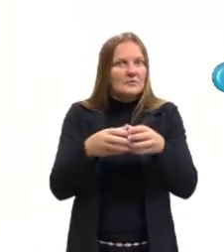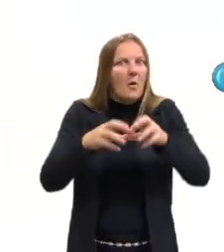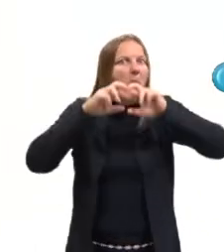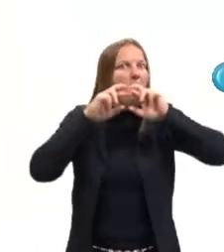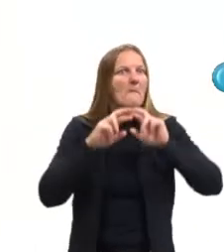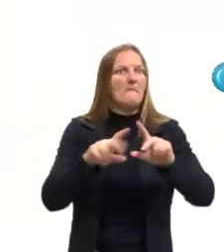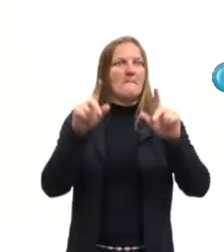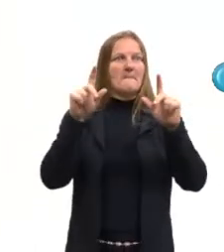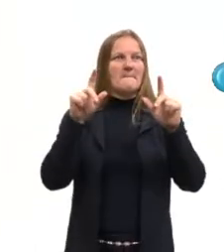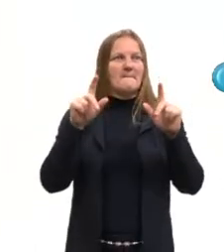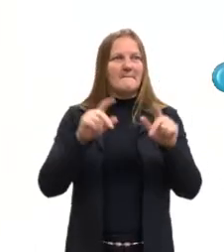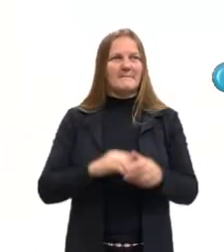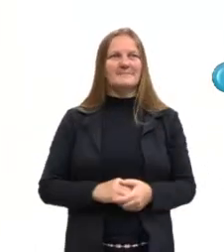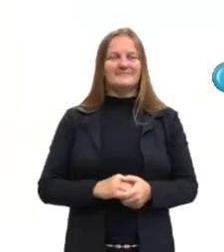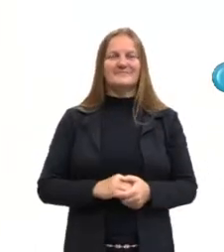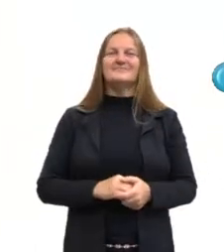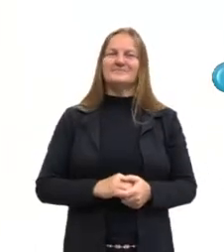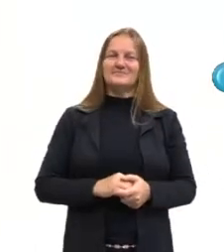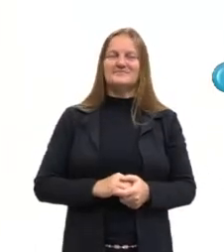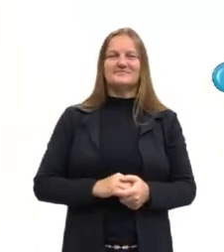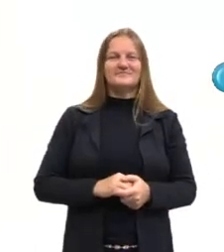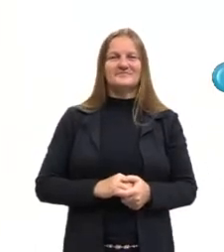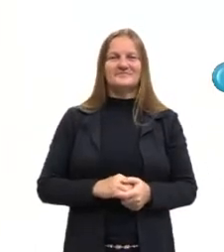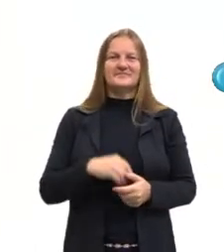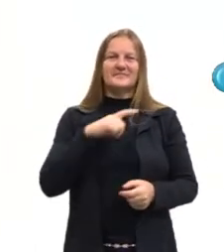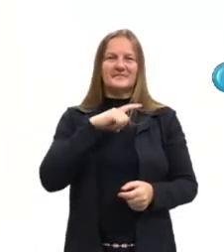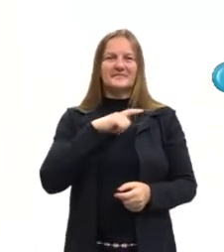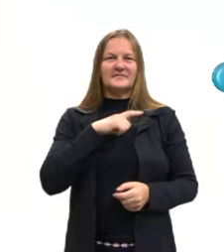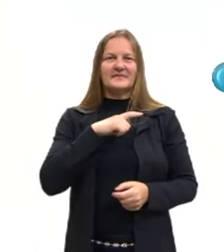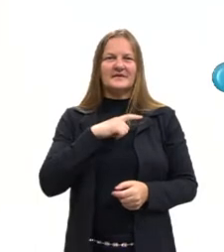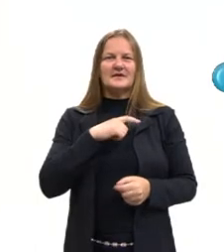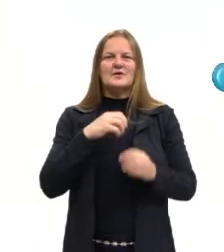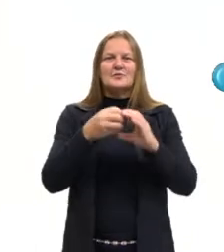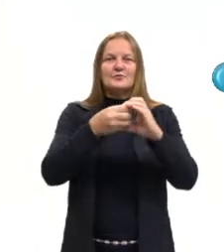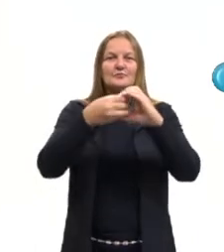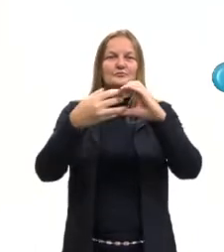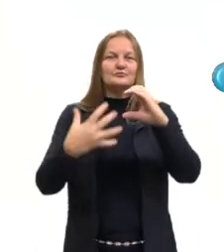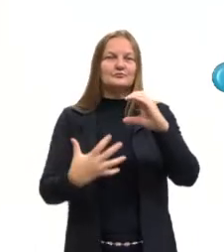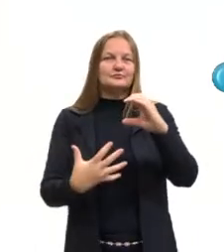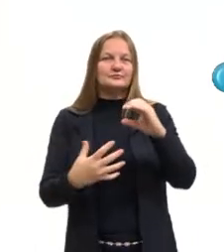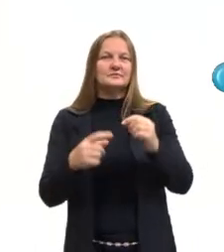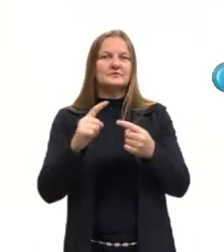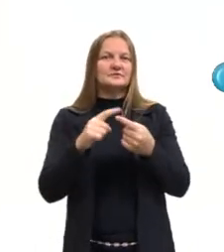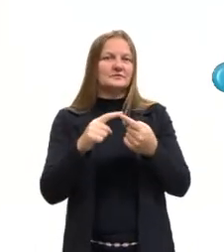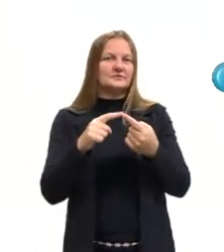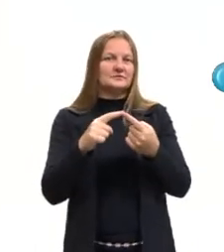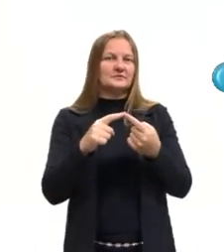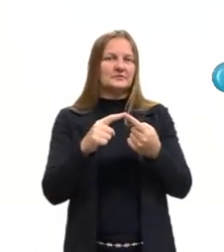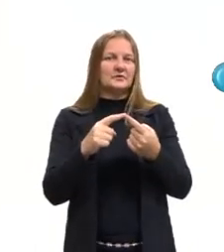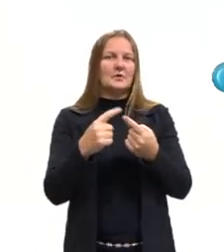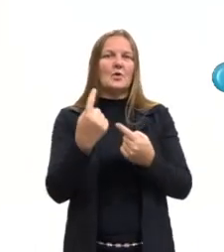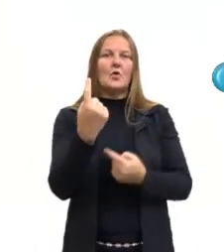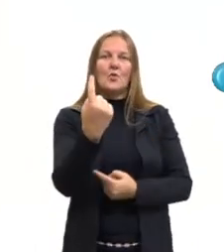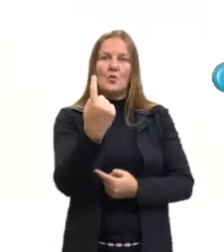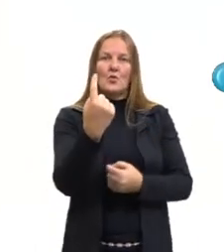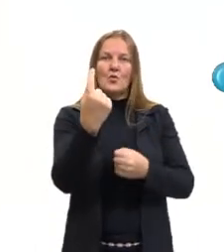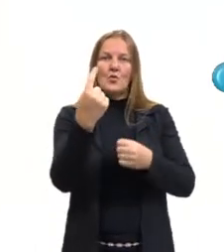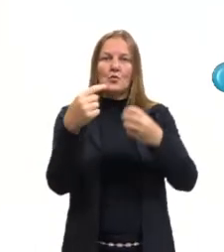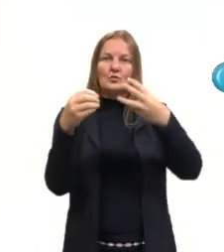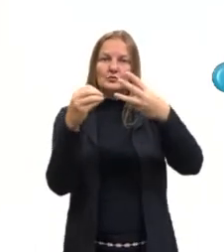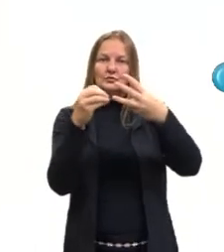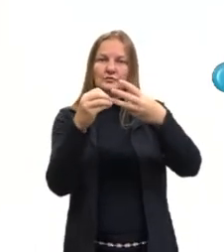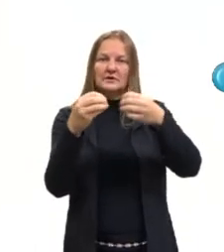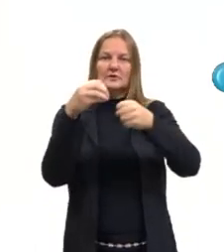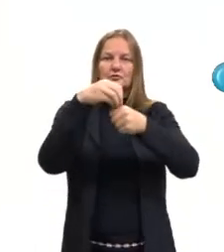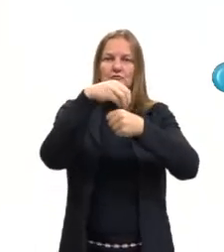são indivíduos diferenciados. Eles compõem, então, esse reino, organismos unicelulares e